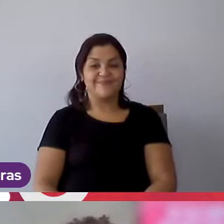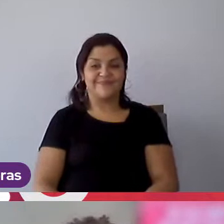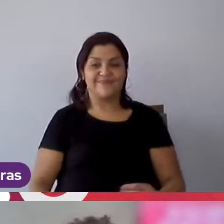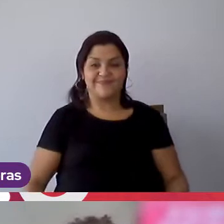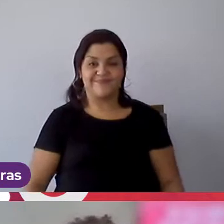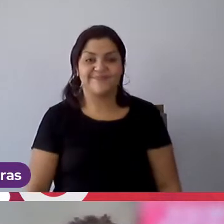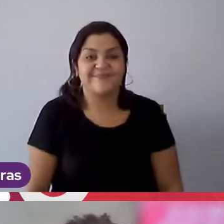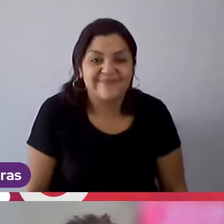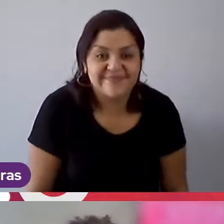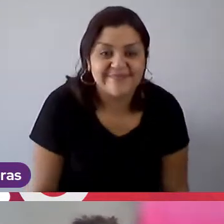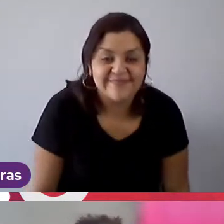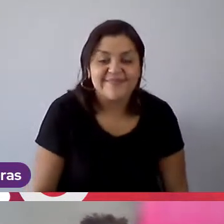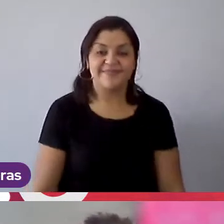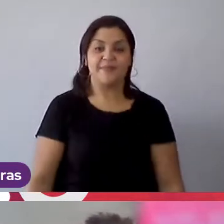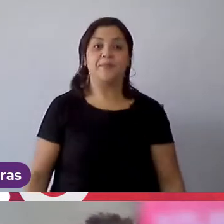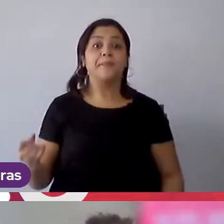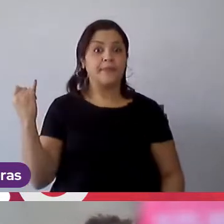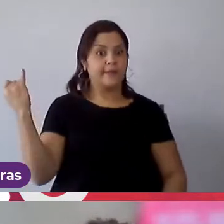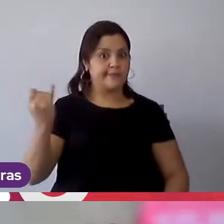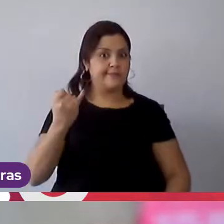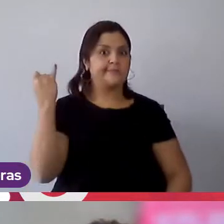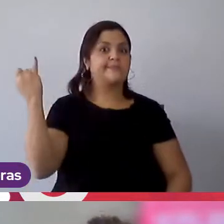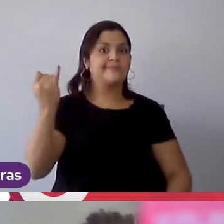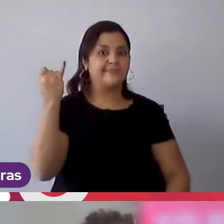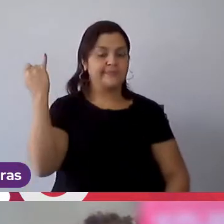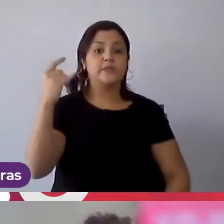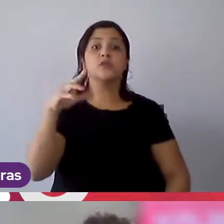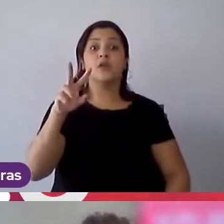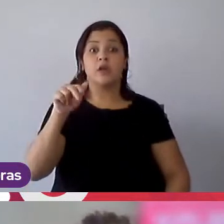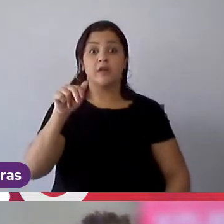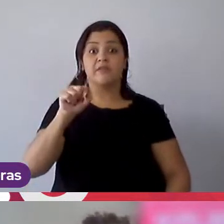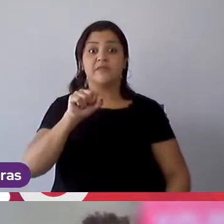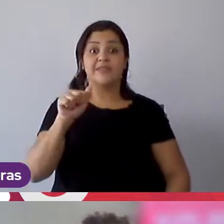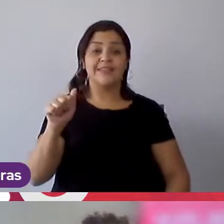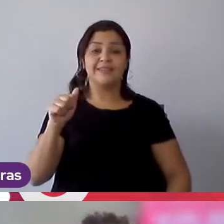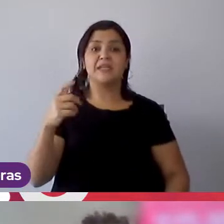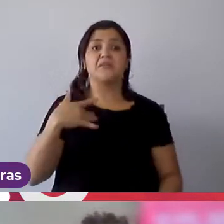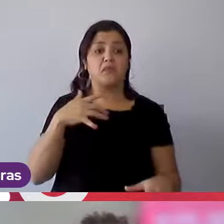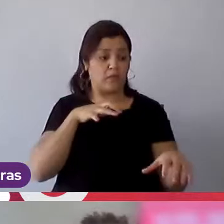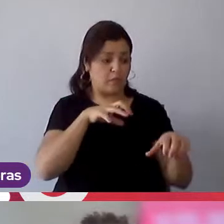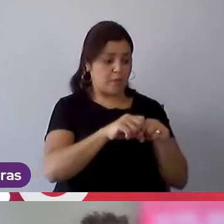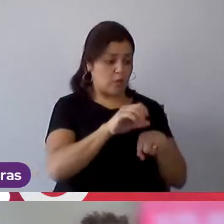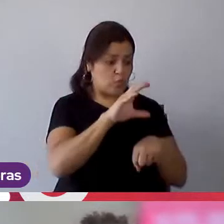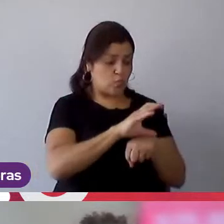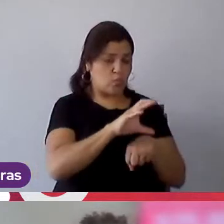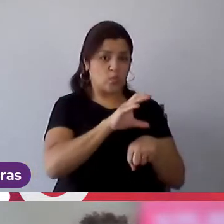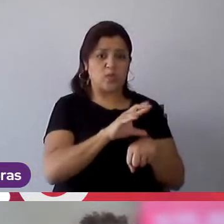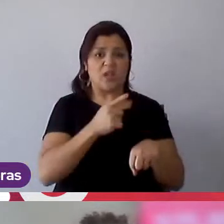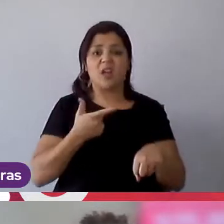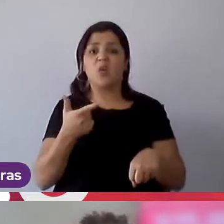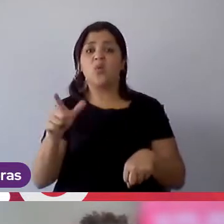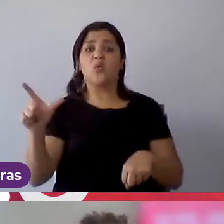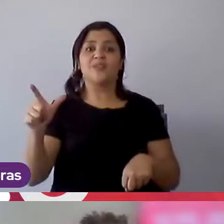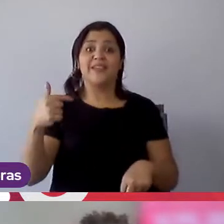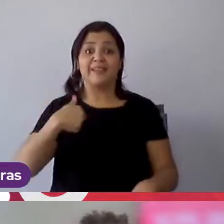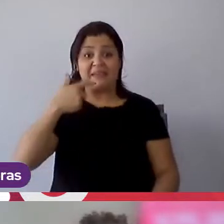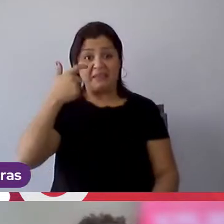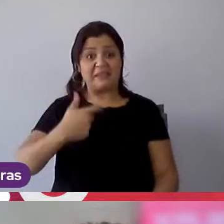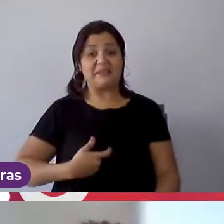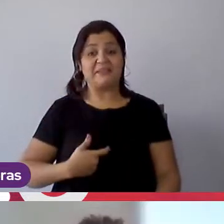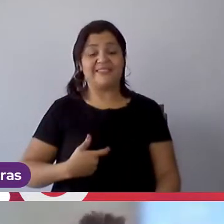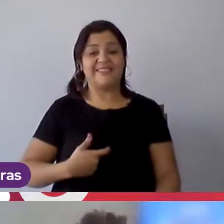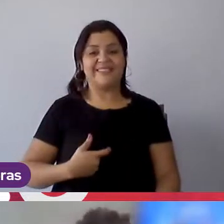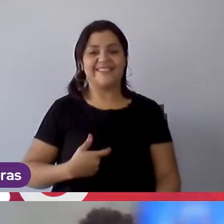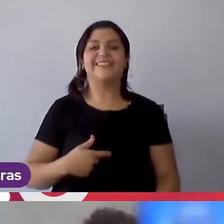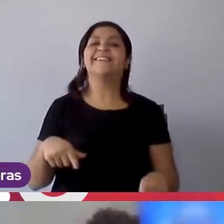isso é bem importante, tá, pessoal o que a Vanessa falou de tipo a pessoa é formada em outra coisa eu sou um caso atípico aqui na Mundoeliz